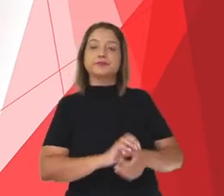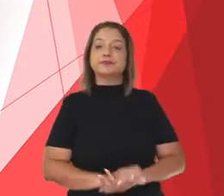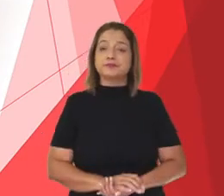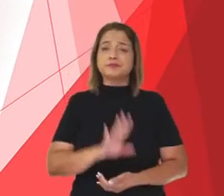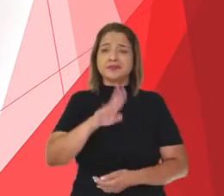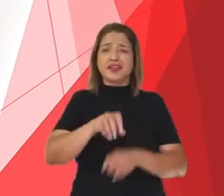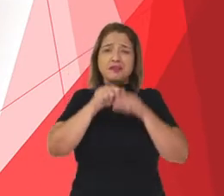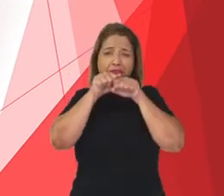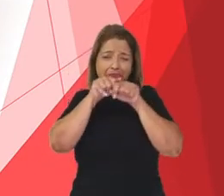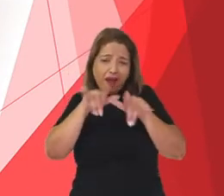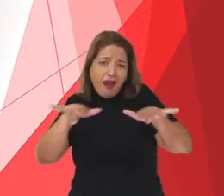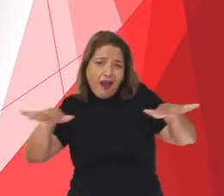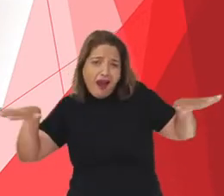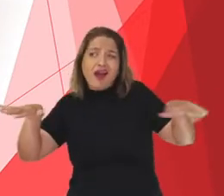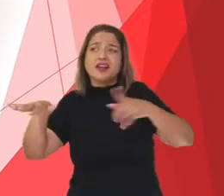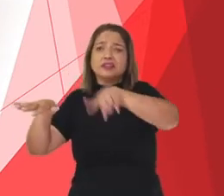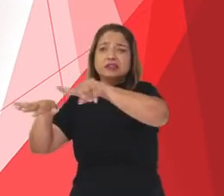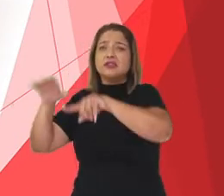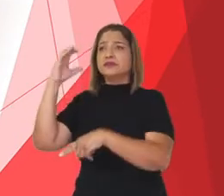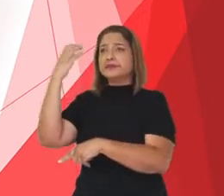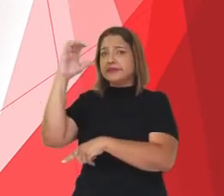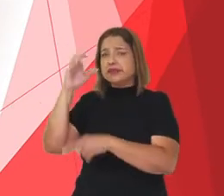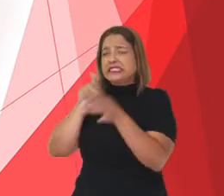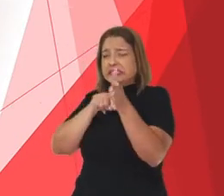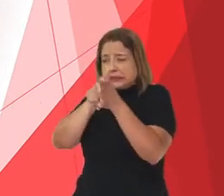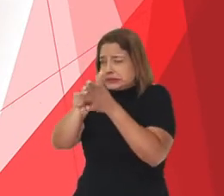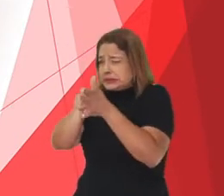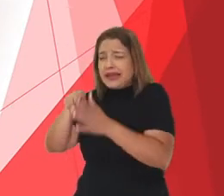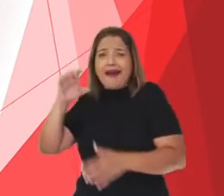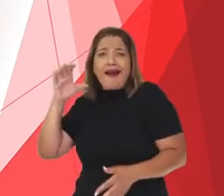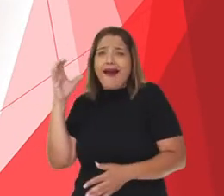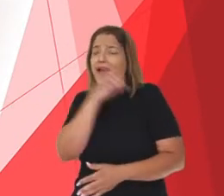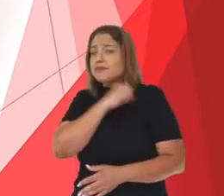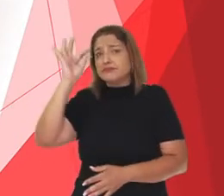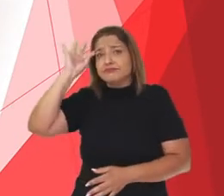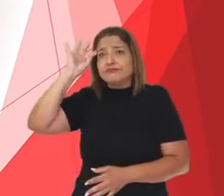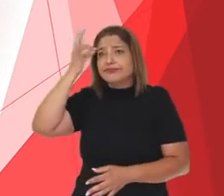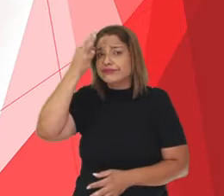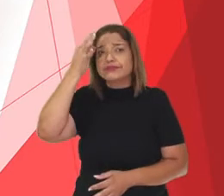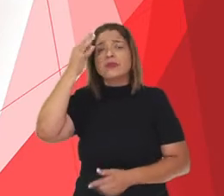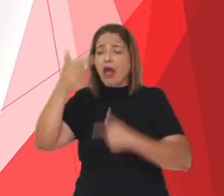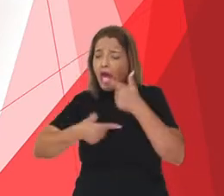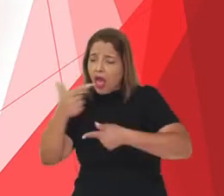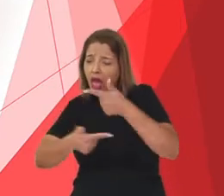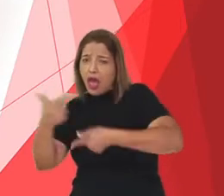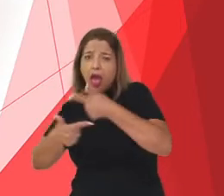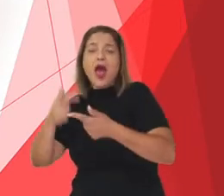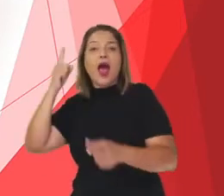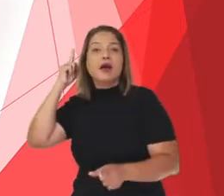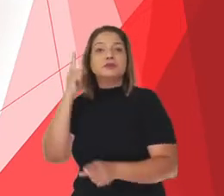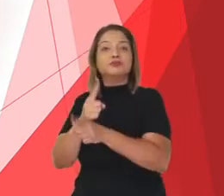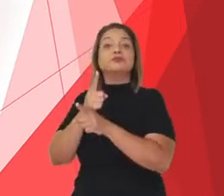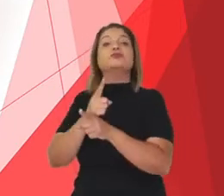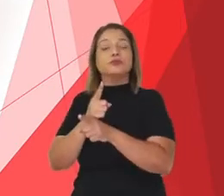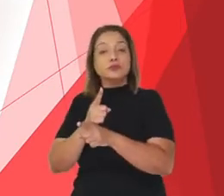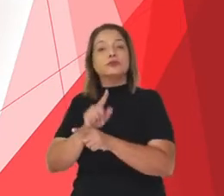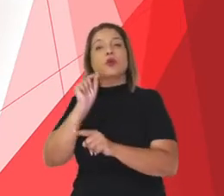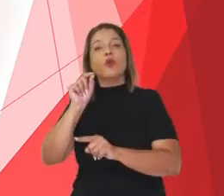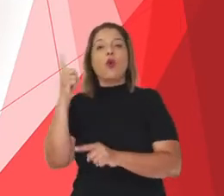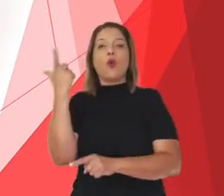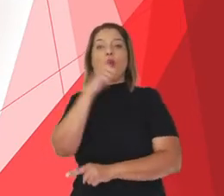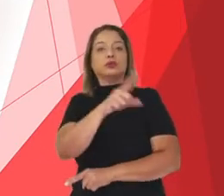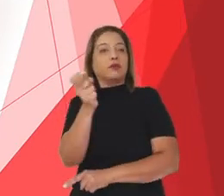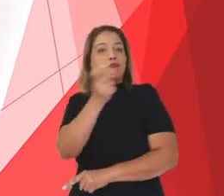os cientistas tiveram que trabalhar em uma velocidade impressionante. Foi uma corrida contra o tempo para